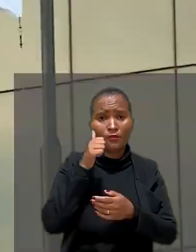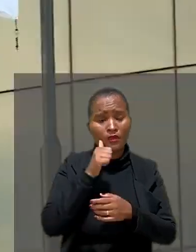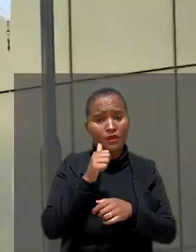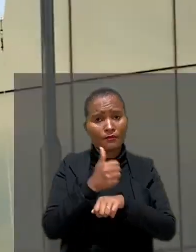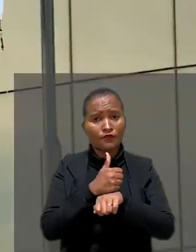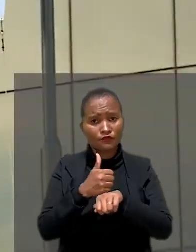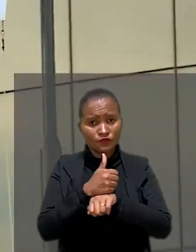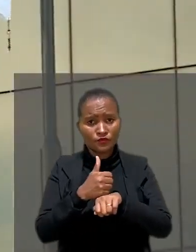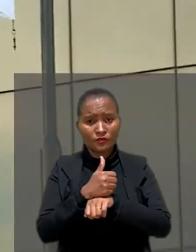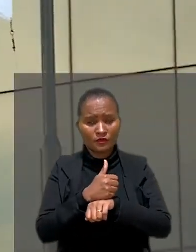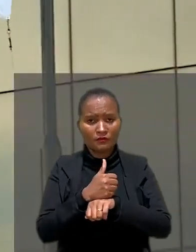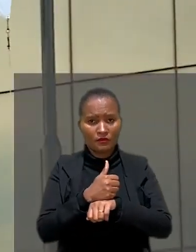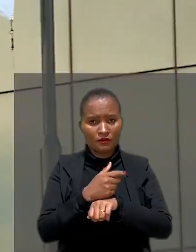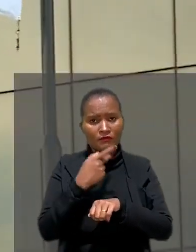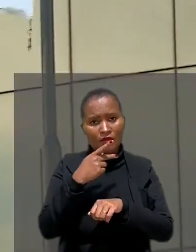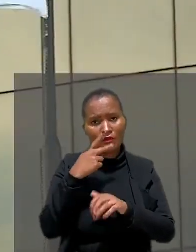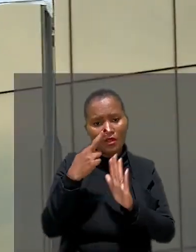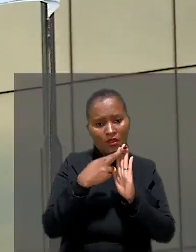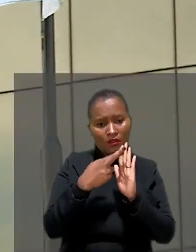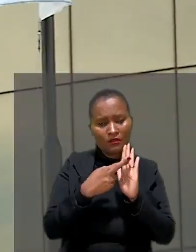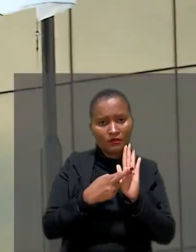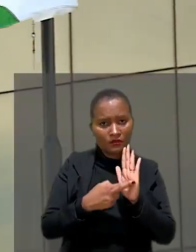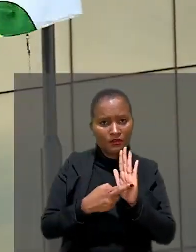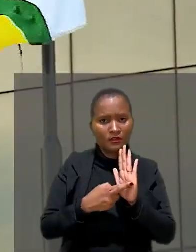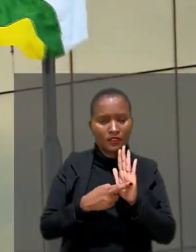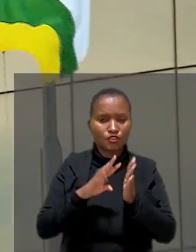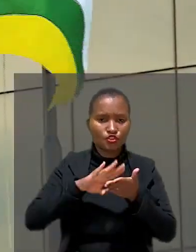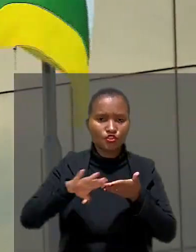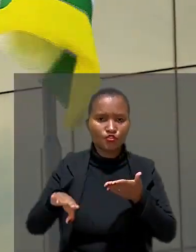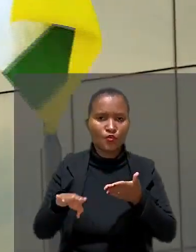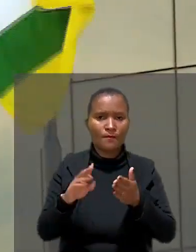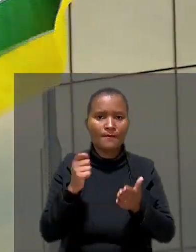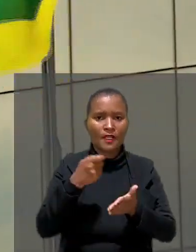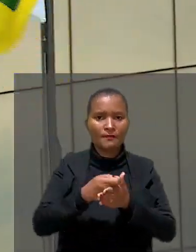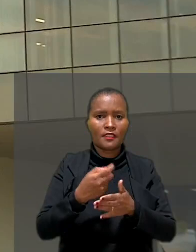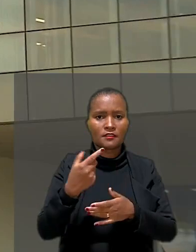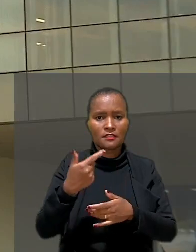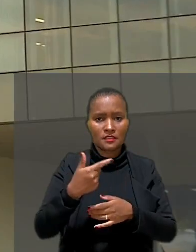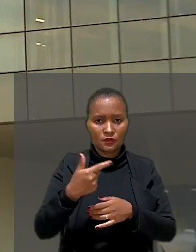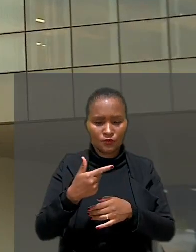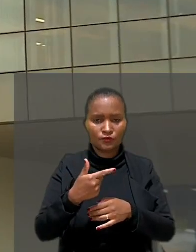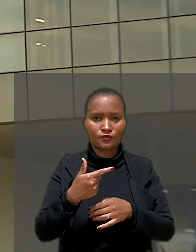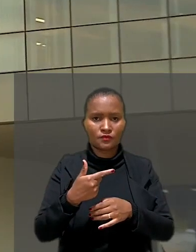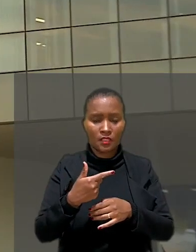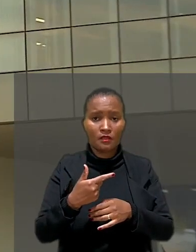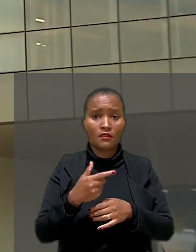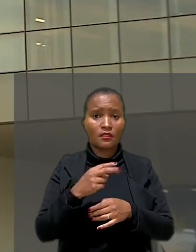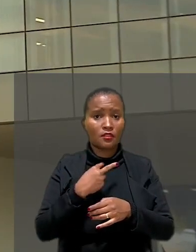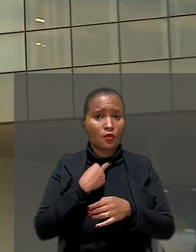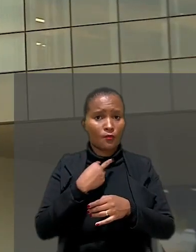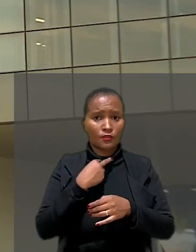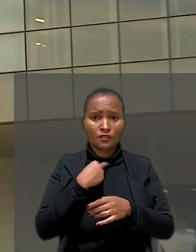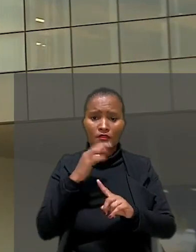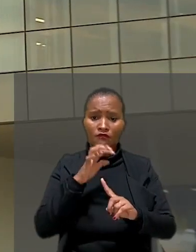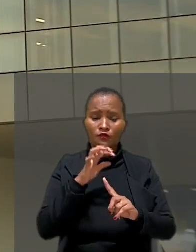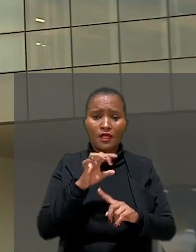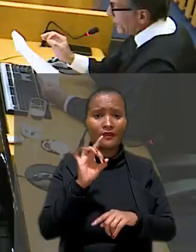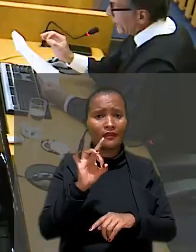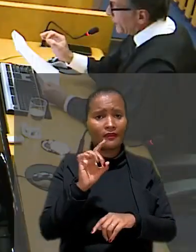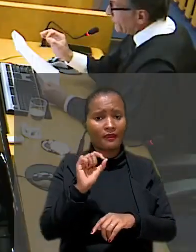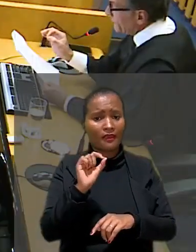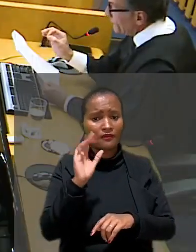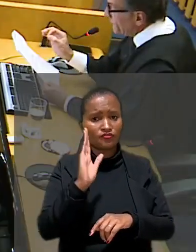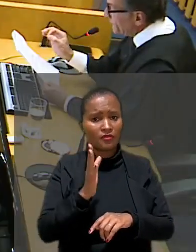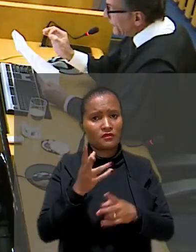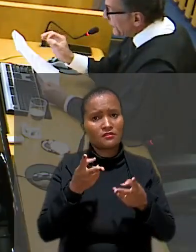Segundo a profissional, a norma que suprimiu o pagamento do segundo vale alimentação não poderia atingir quem já o recebia.